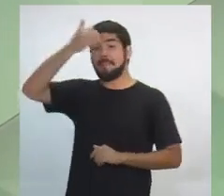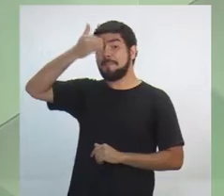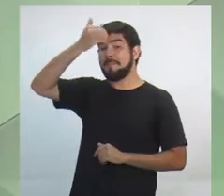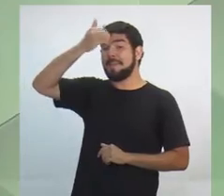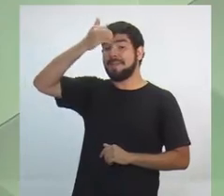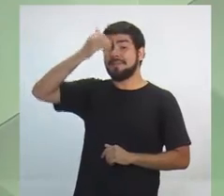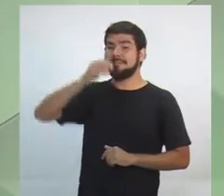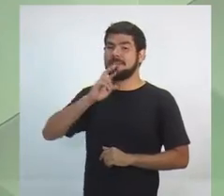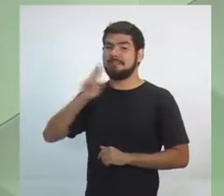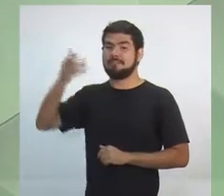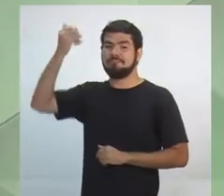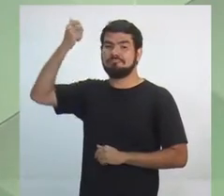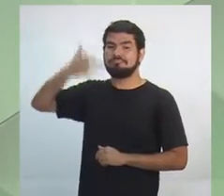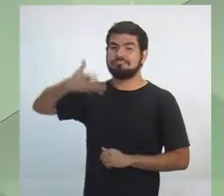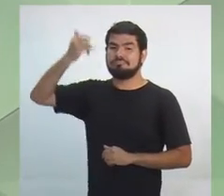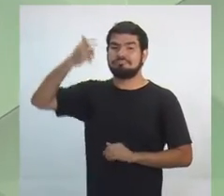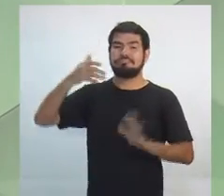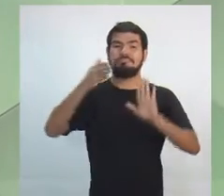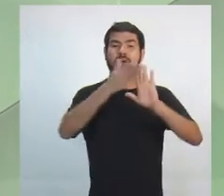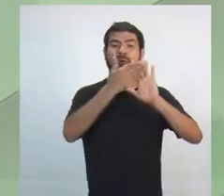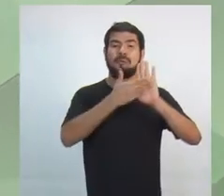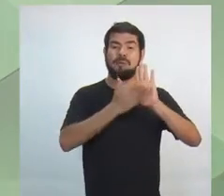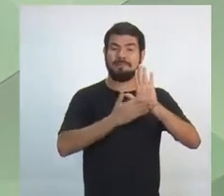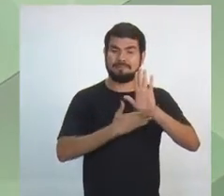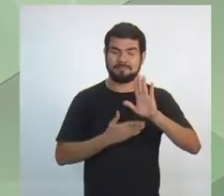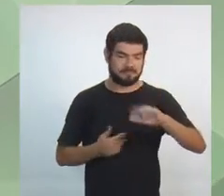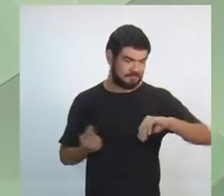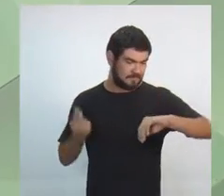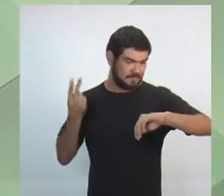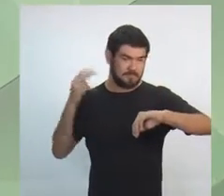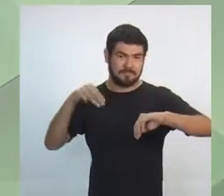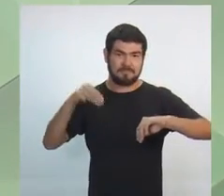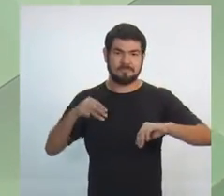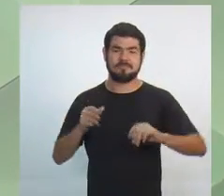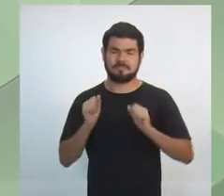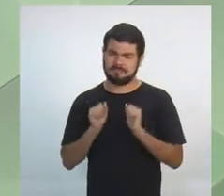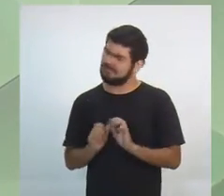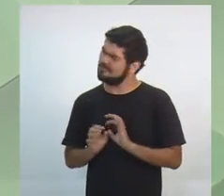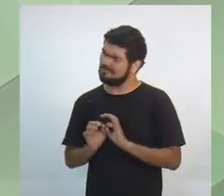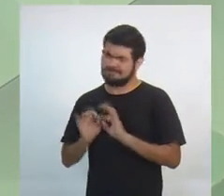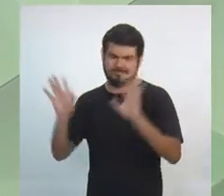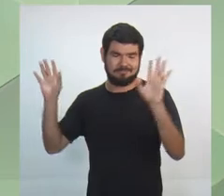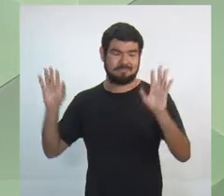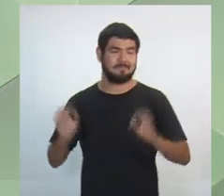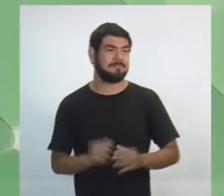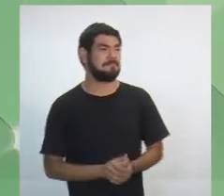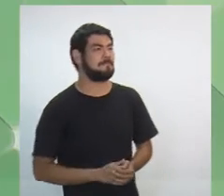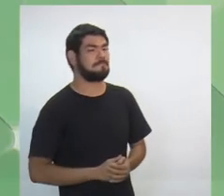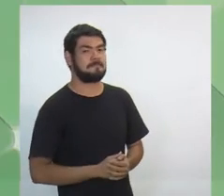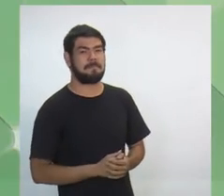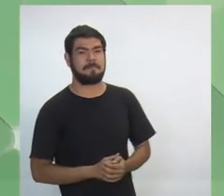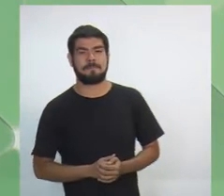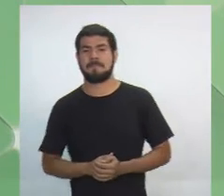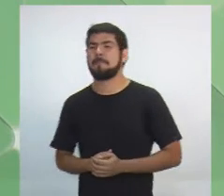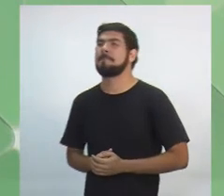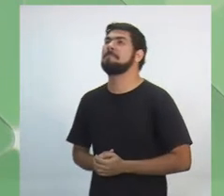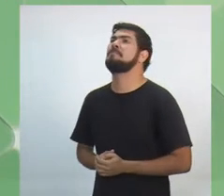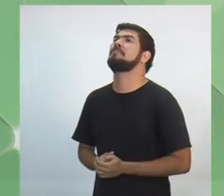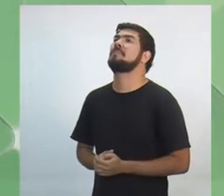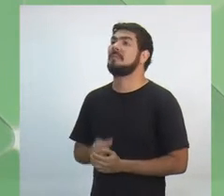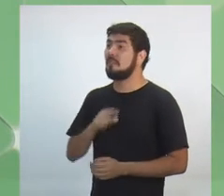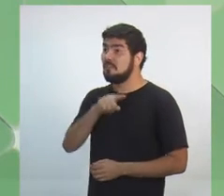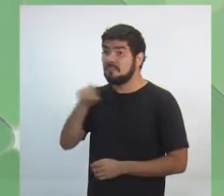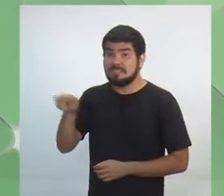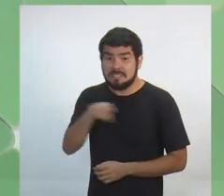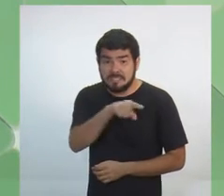PSOL. Vou pedir o cronômetro, por gentileza, na tela. Dois minutos, candidato Berg da UGT, o senhor pode começar. Você que